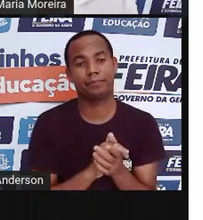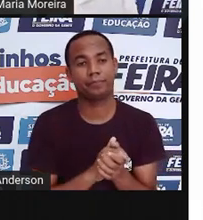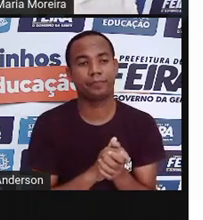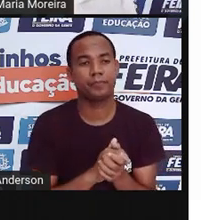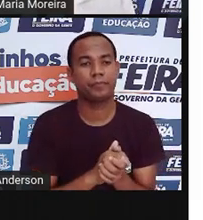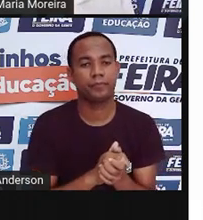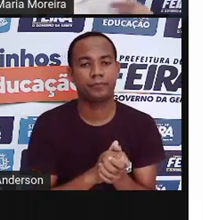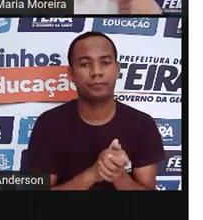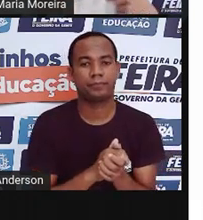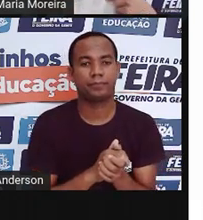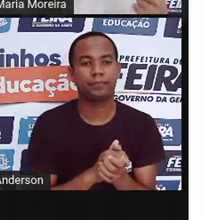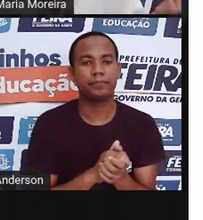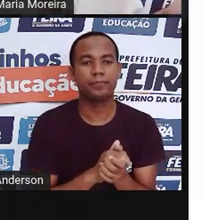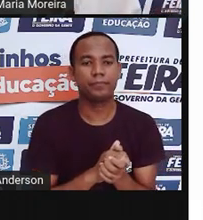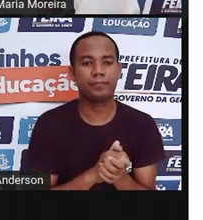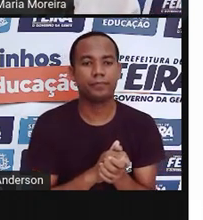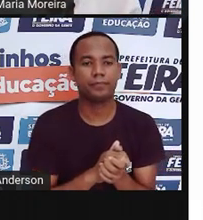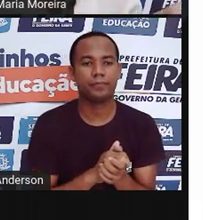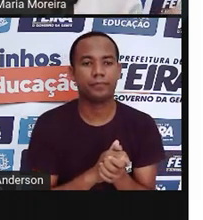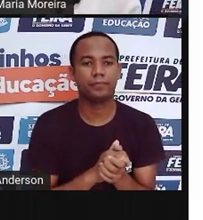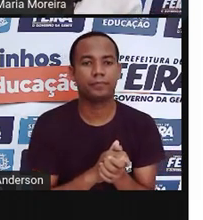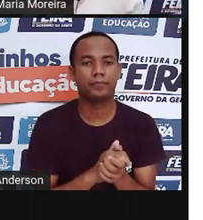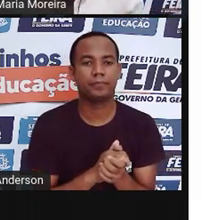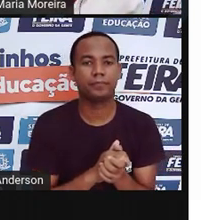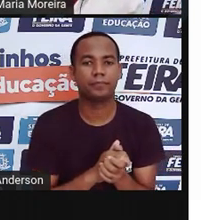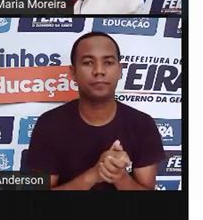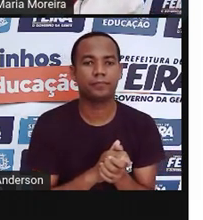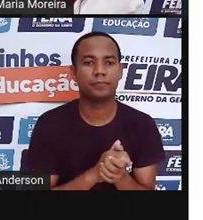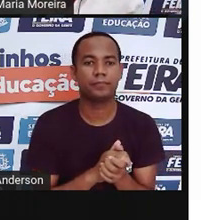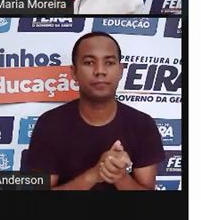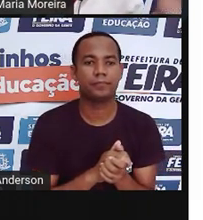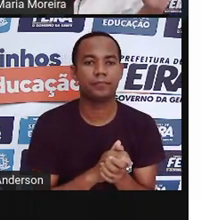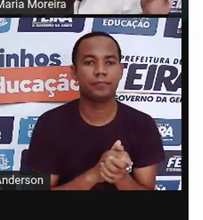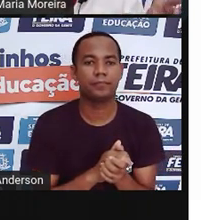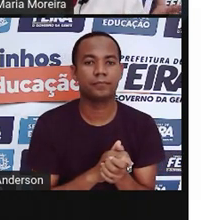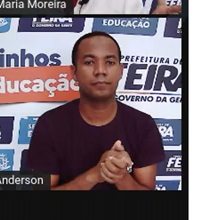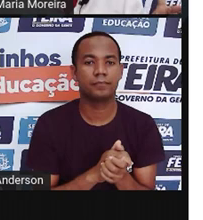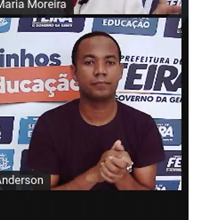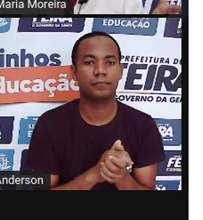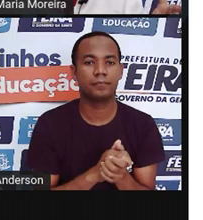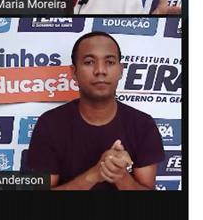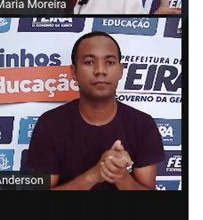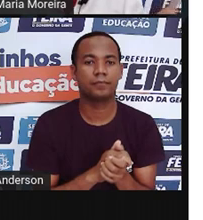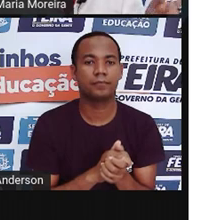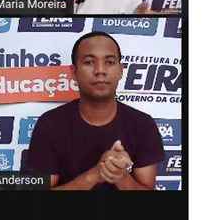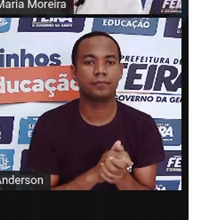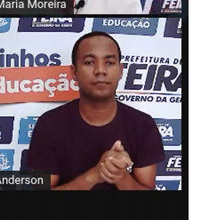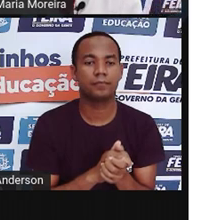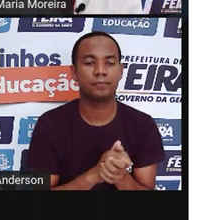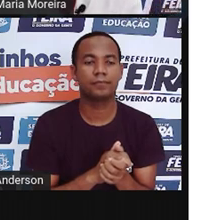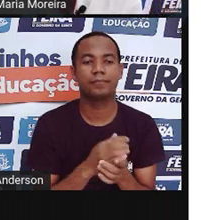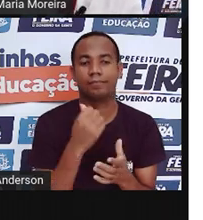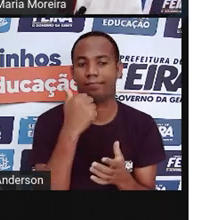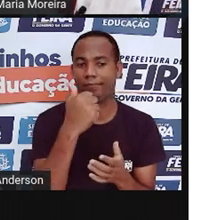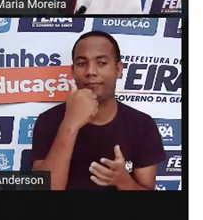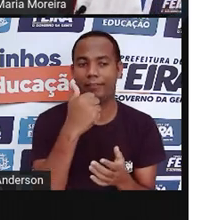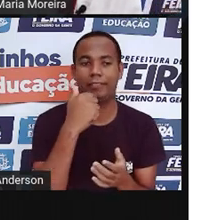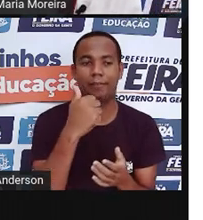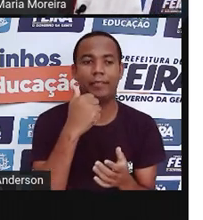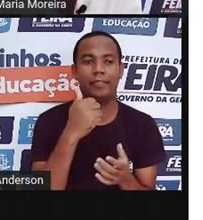maravilhoso, né? Eu, particularmente, gosto de coisas baratas. E boas, que fique claro. E você, Anderson?